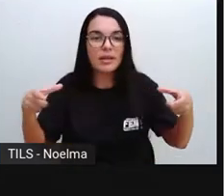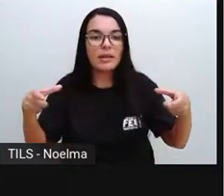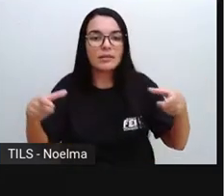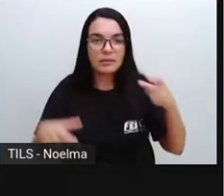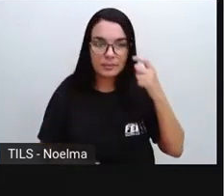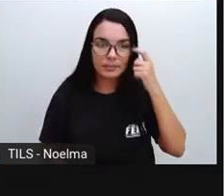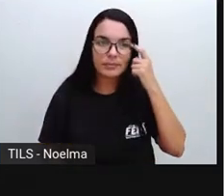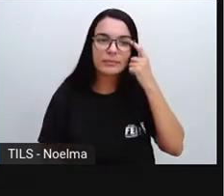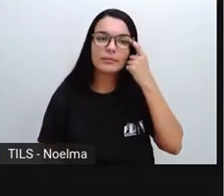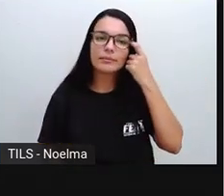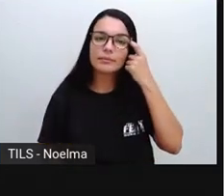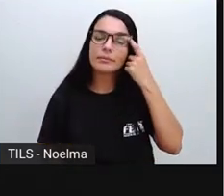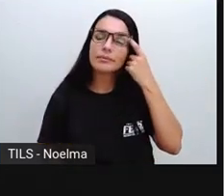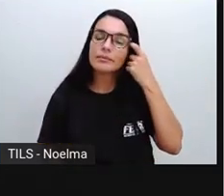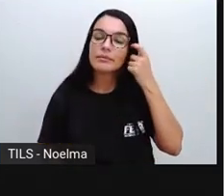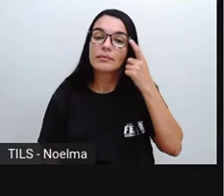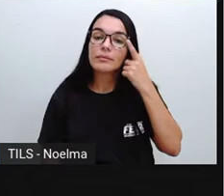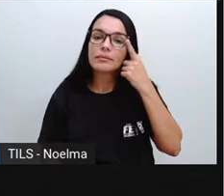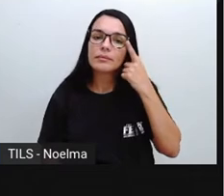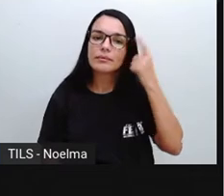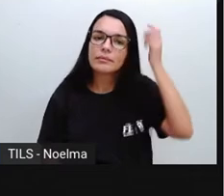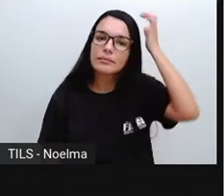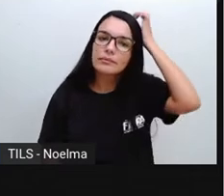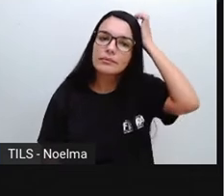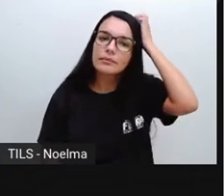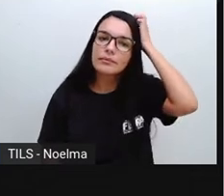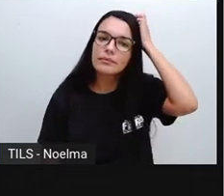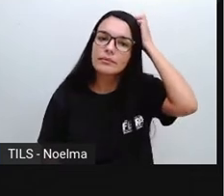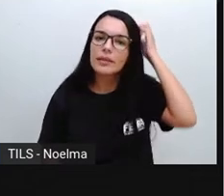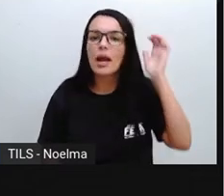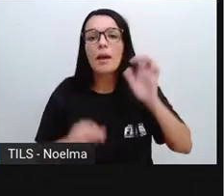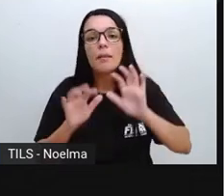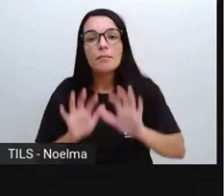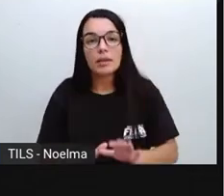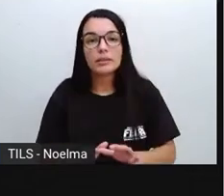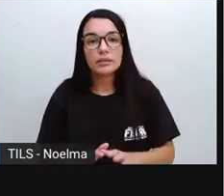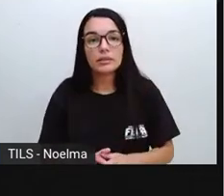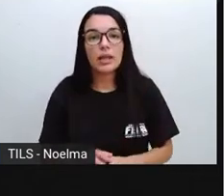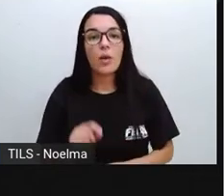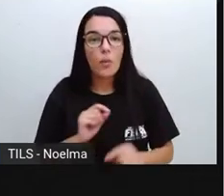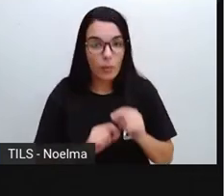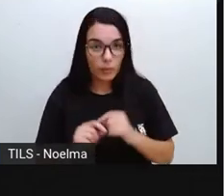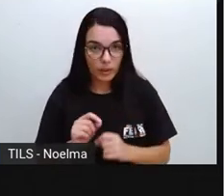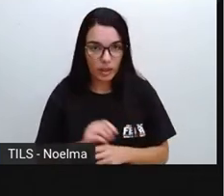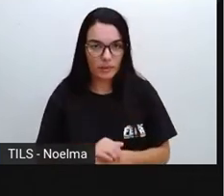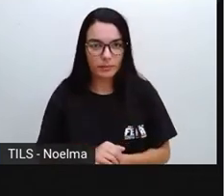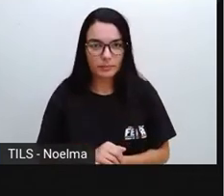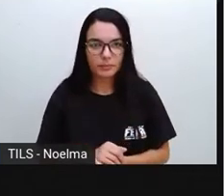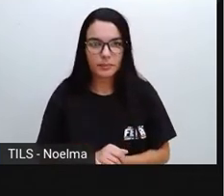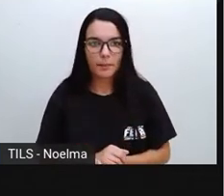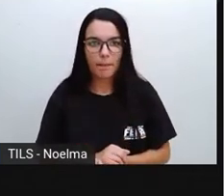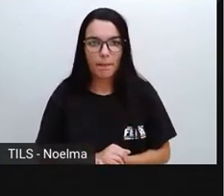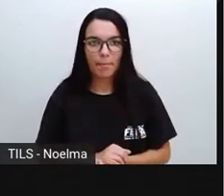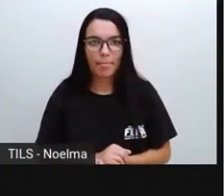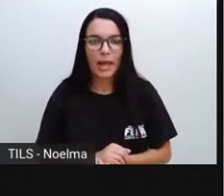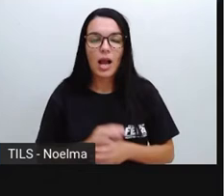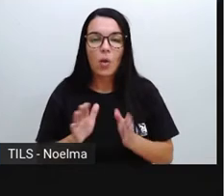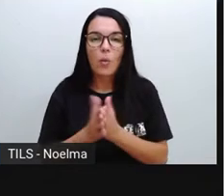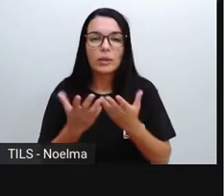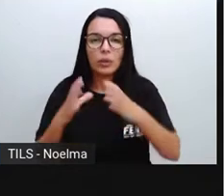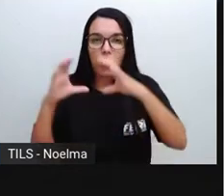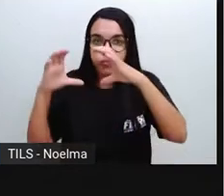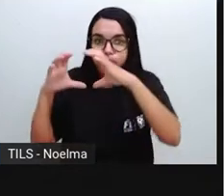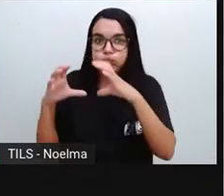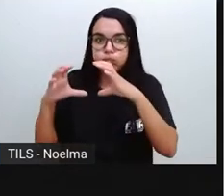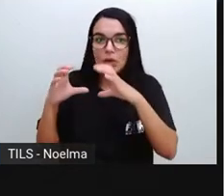céu durante o dia, tá? Bom, mas nas fases cheia e